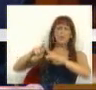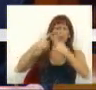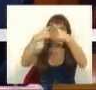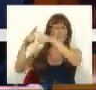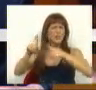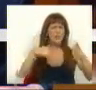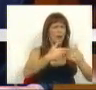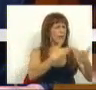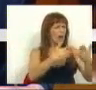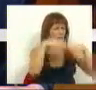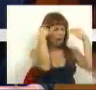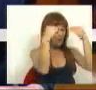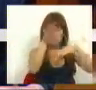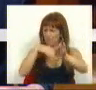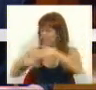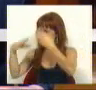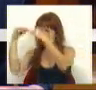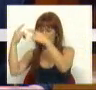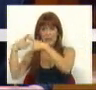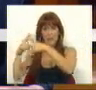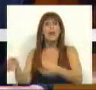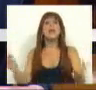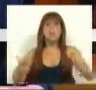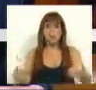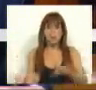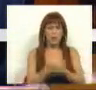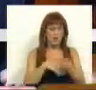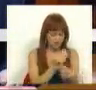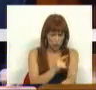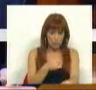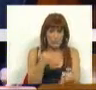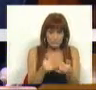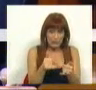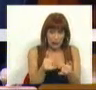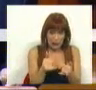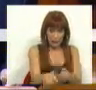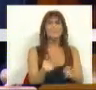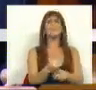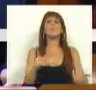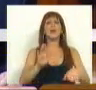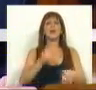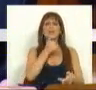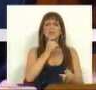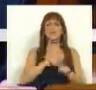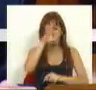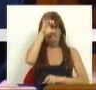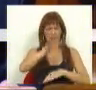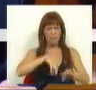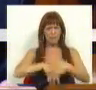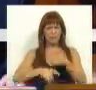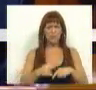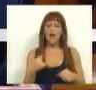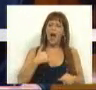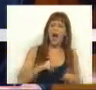diversificação da oferta formativa e até na recuperação de estudantes em risco. Por decisão ativa do Governo,